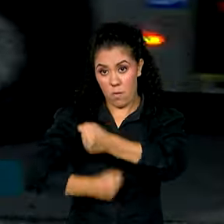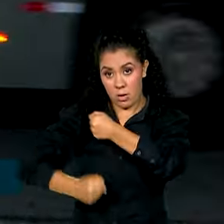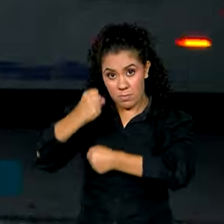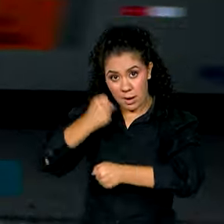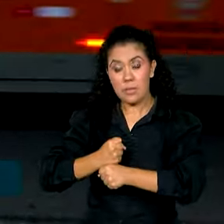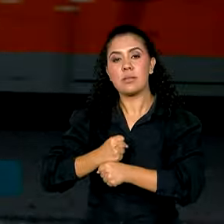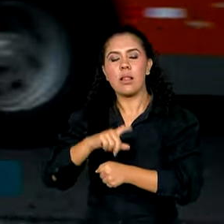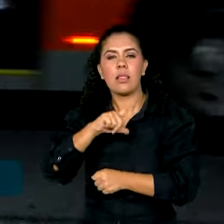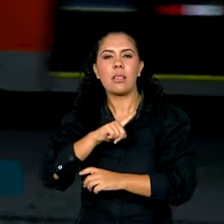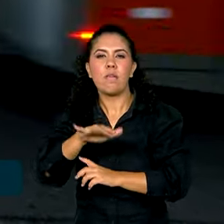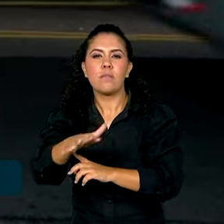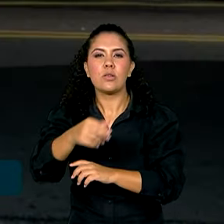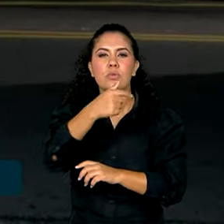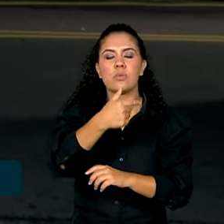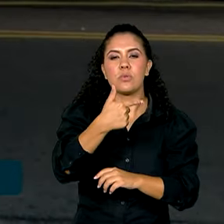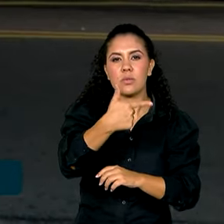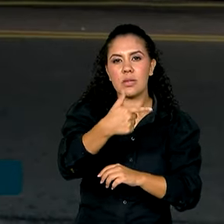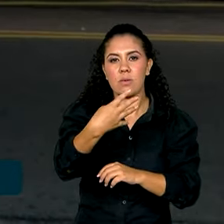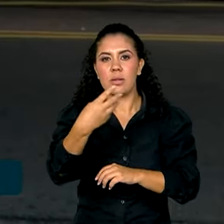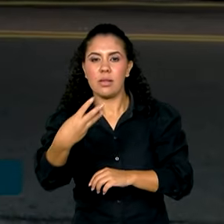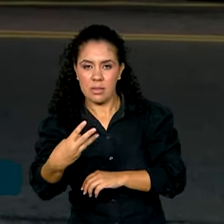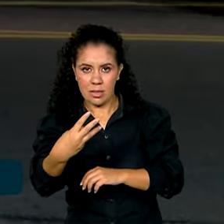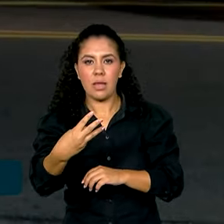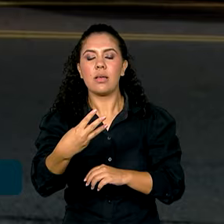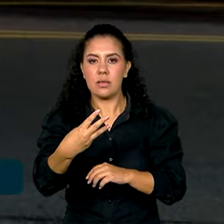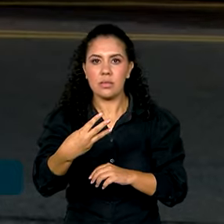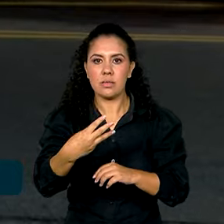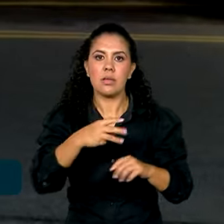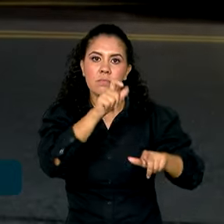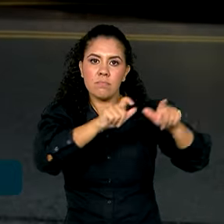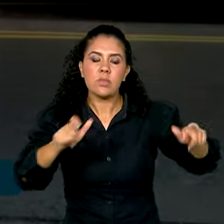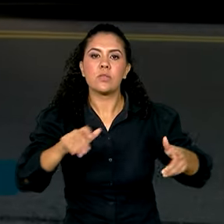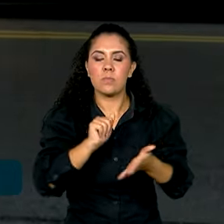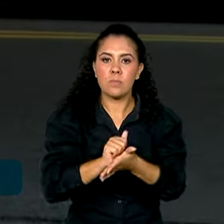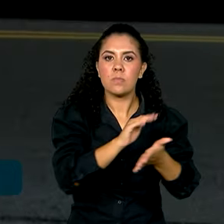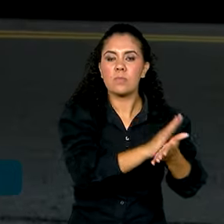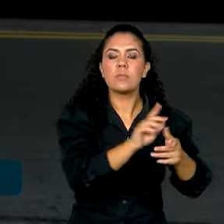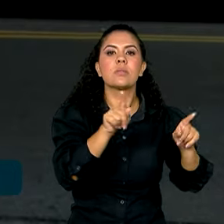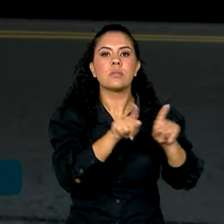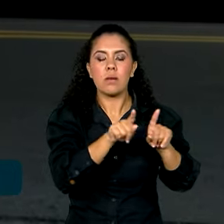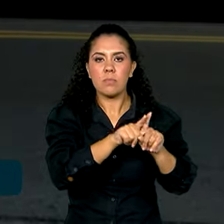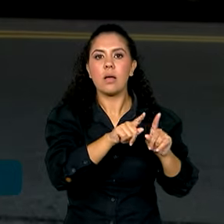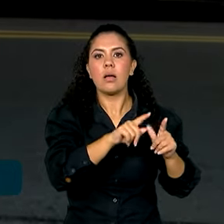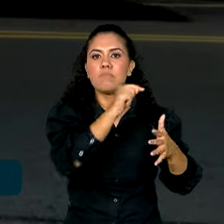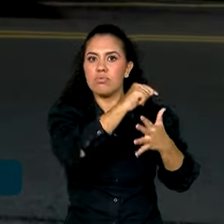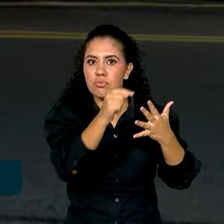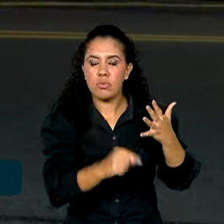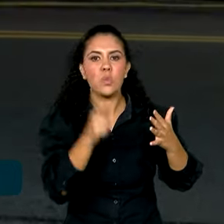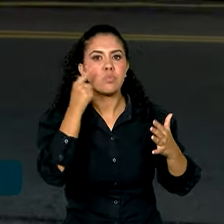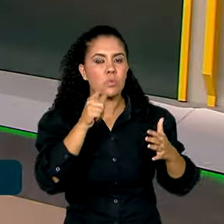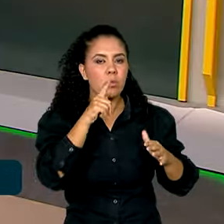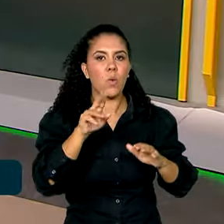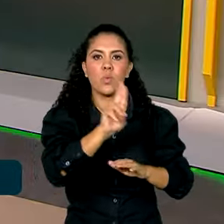243 mil indicações de real infrator e quase todas diretamente pelo aplicativo.